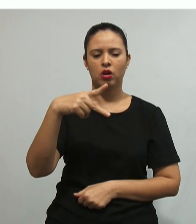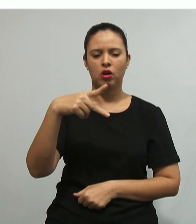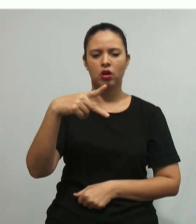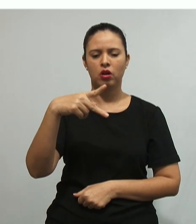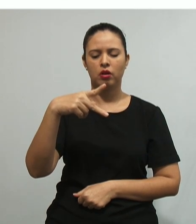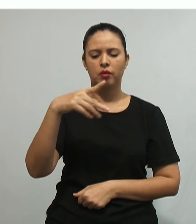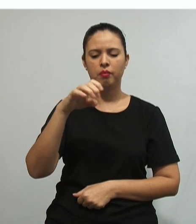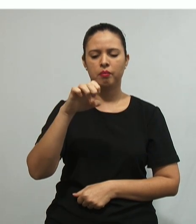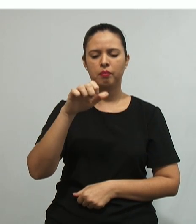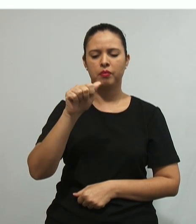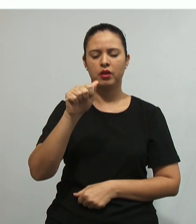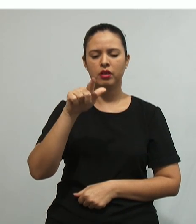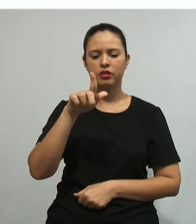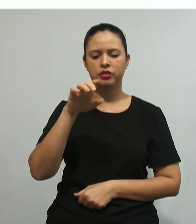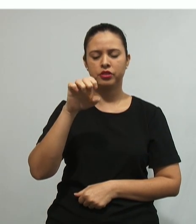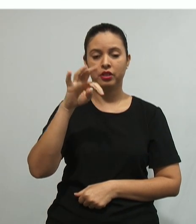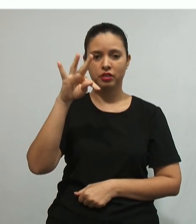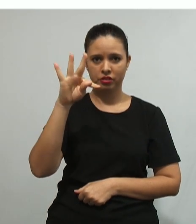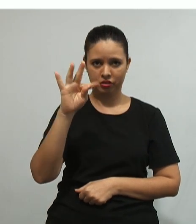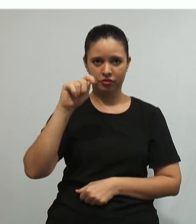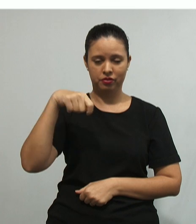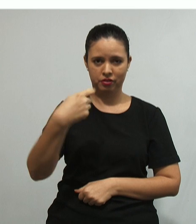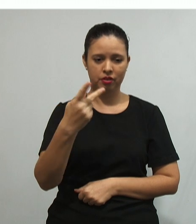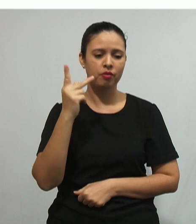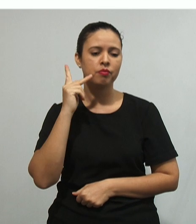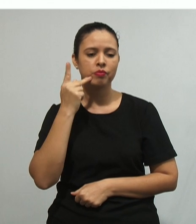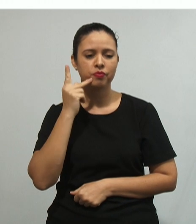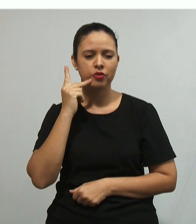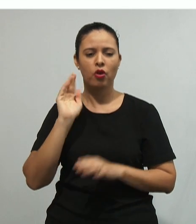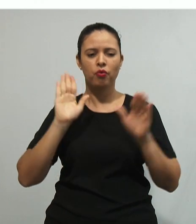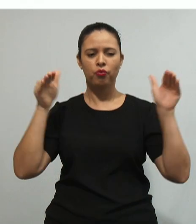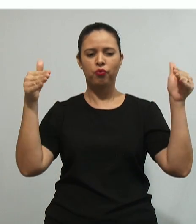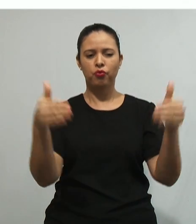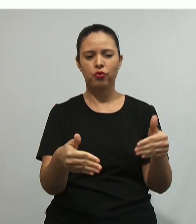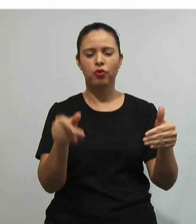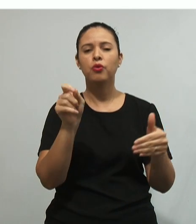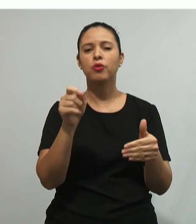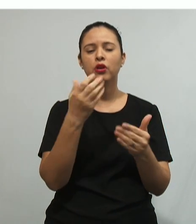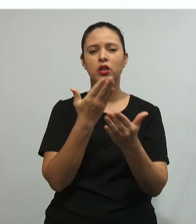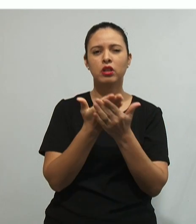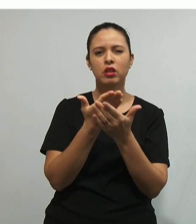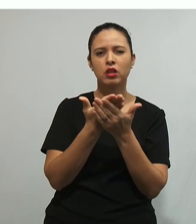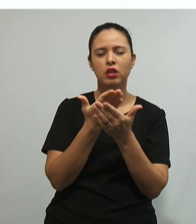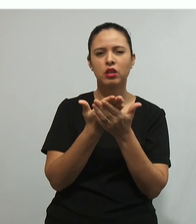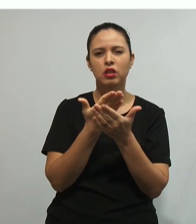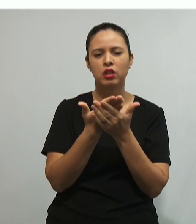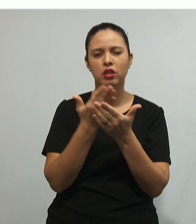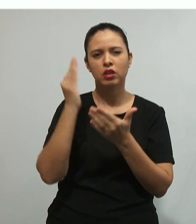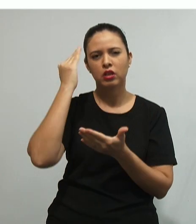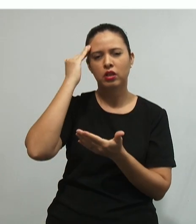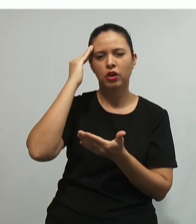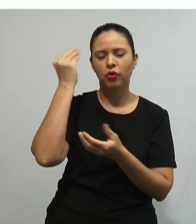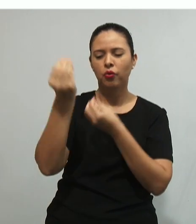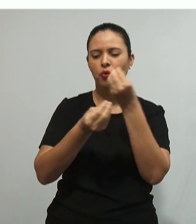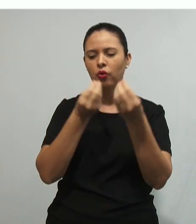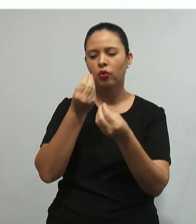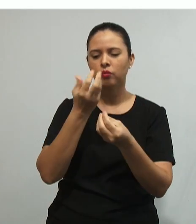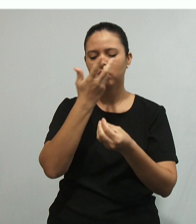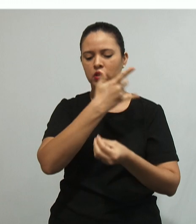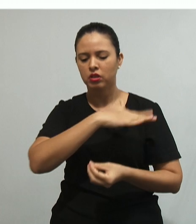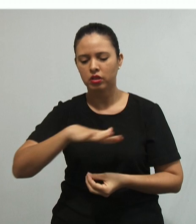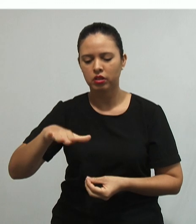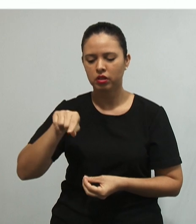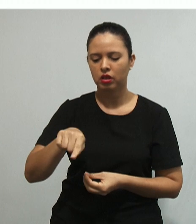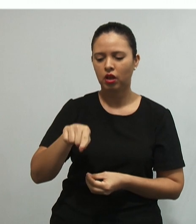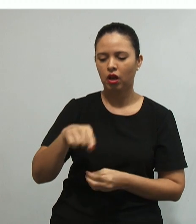Piaget. E o Piaget, ele dedicou seus estudos para a compreensão de como ocorre a aquisição do conhecimento